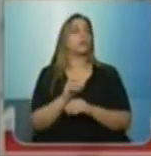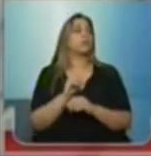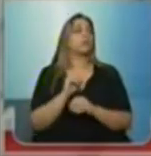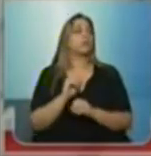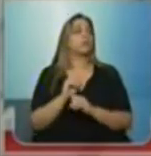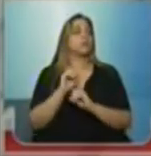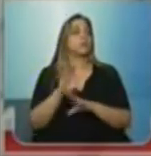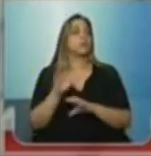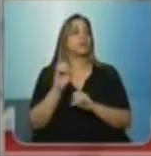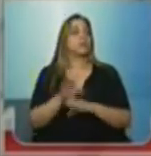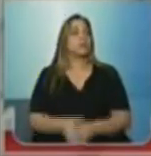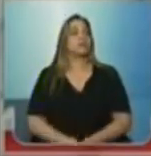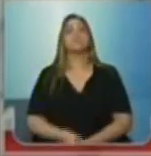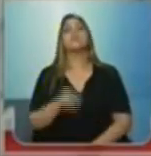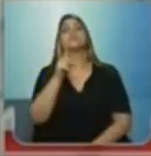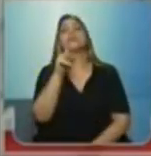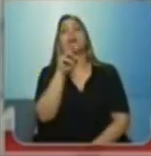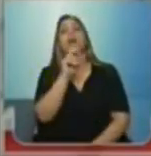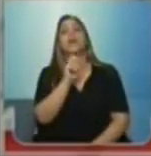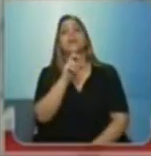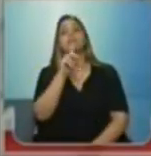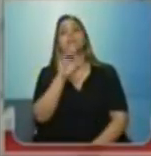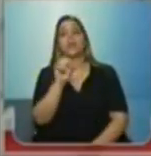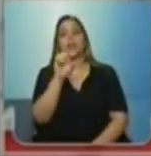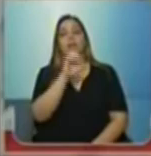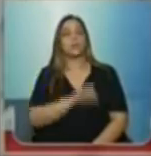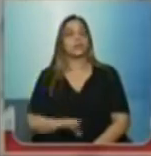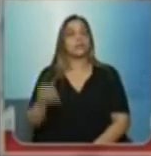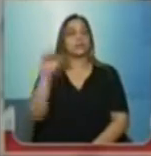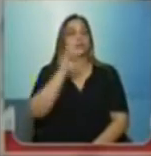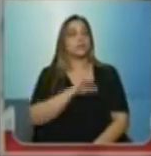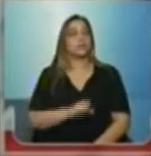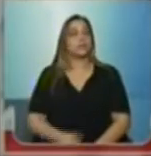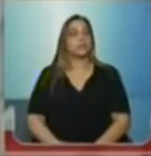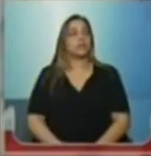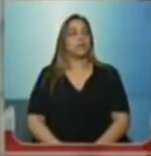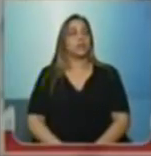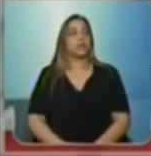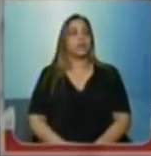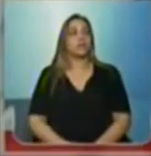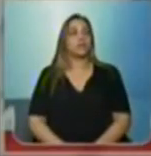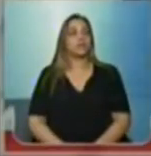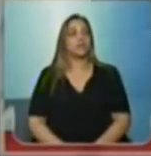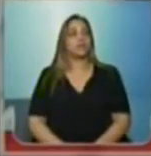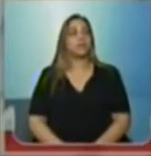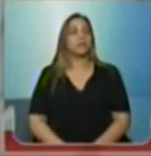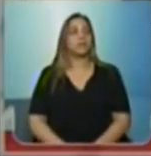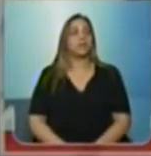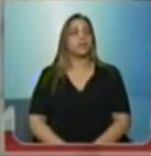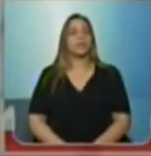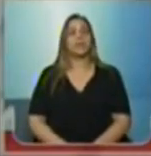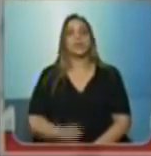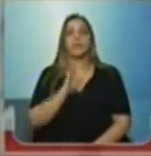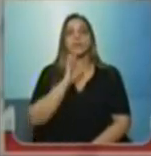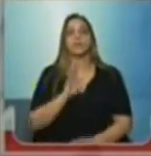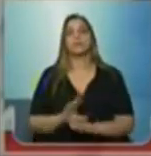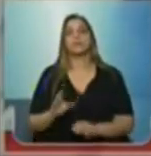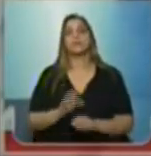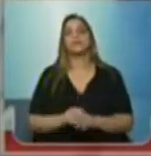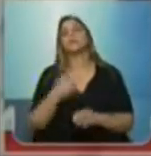com razão a rede estadual. Então, os governos do PSDB estão destruindo,